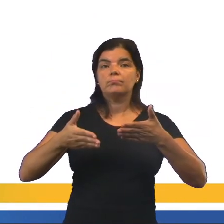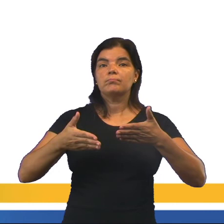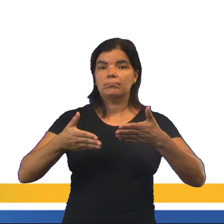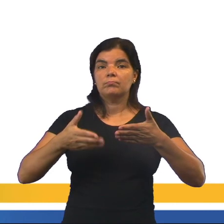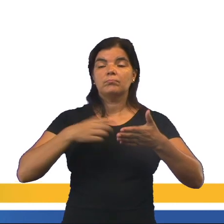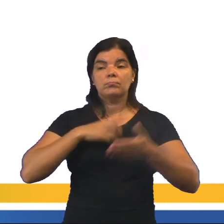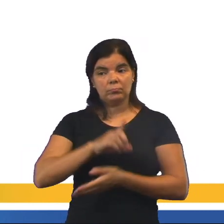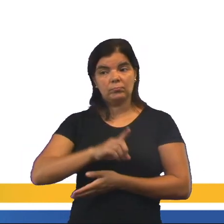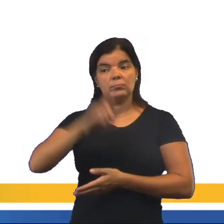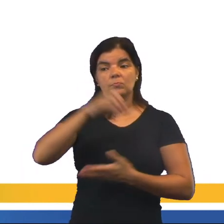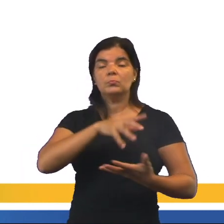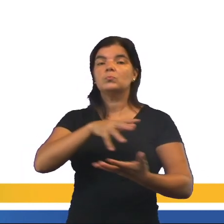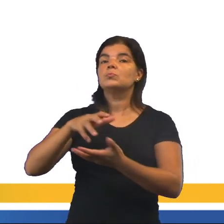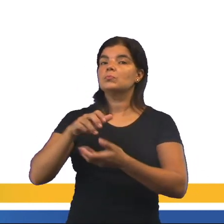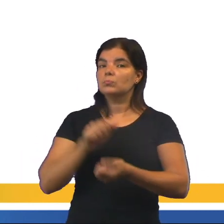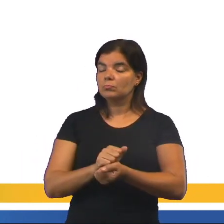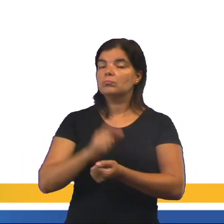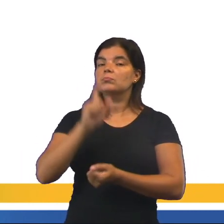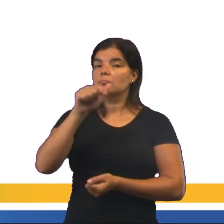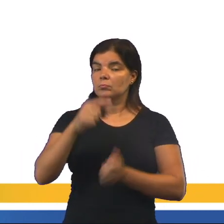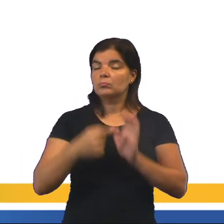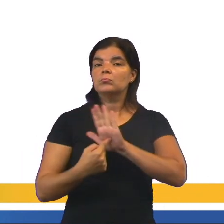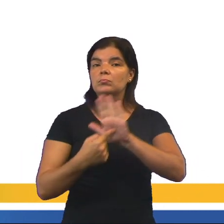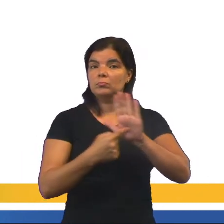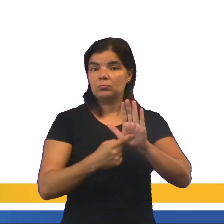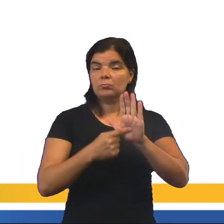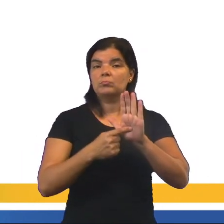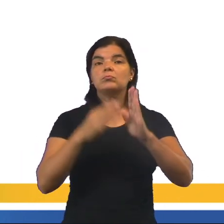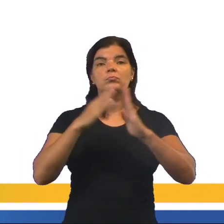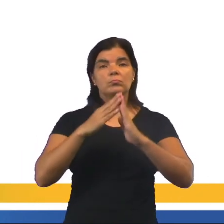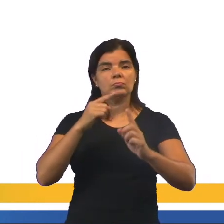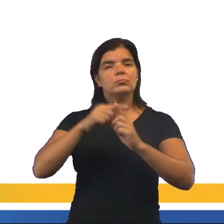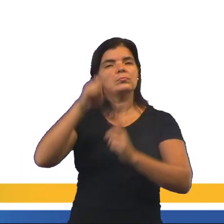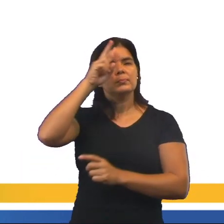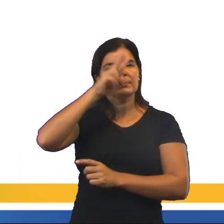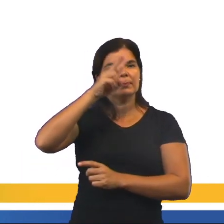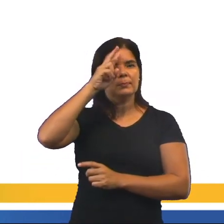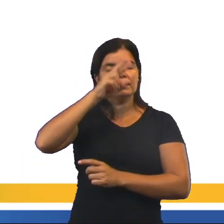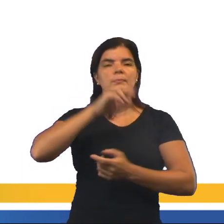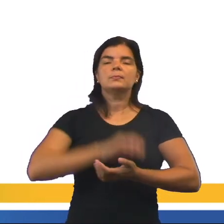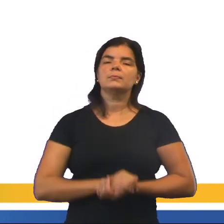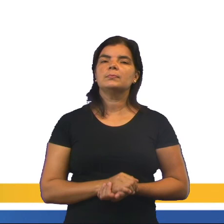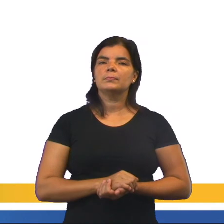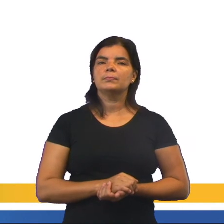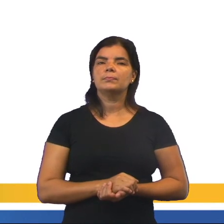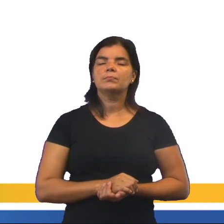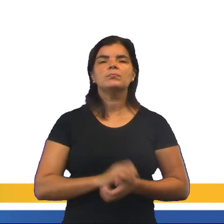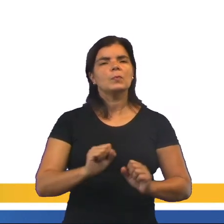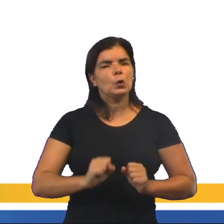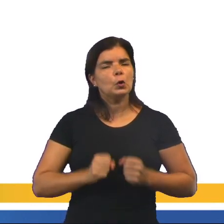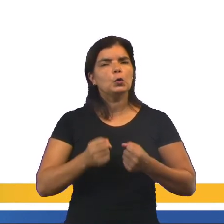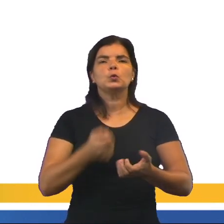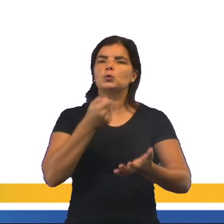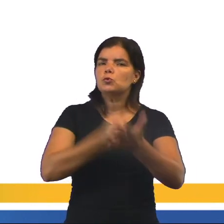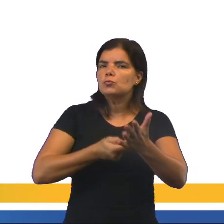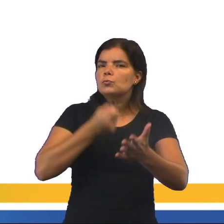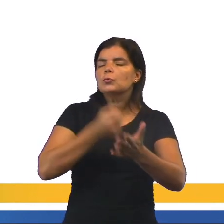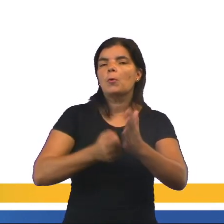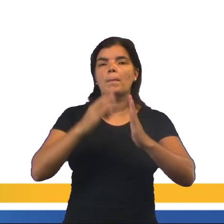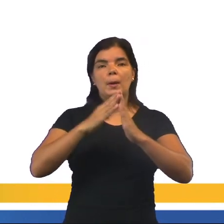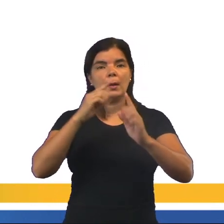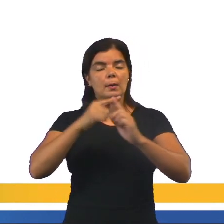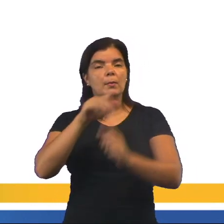a produção de Deus na Terra. Ele era o representante máximo da igreja. Lembra que eu falei que ele batalhou muito pela igreja, pela